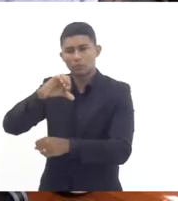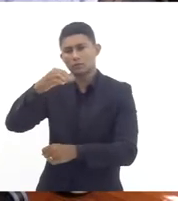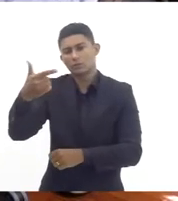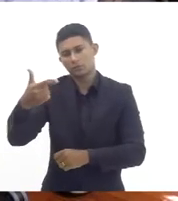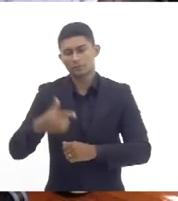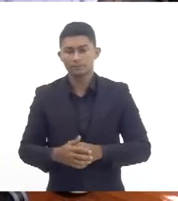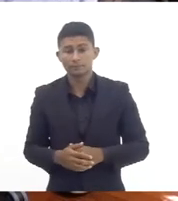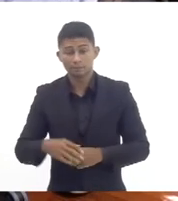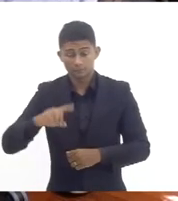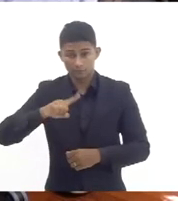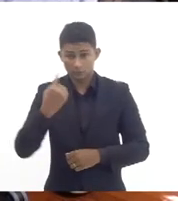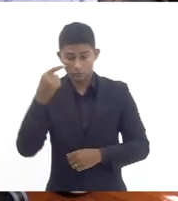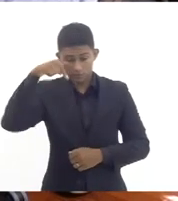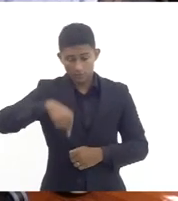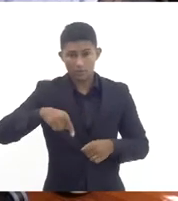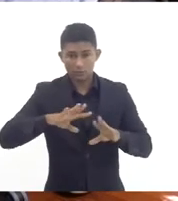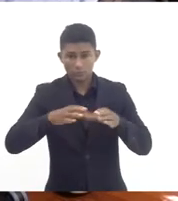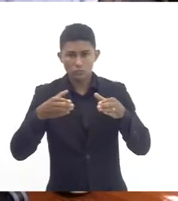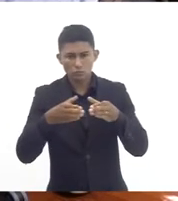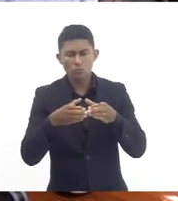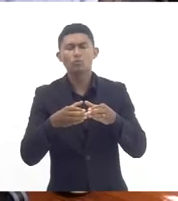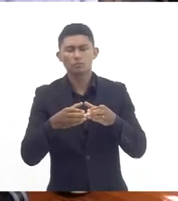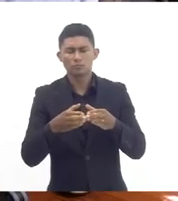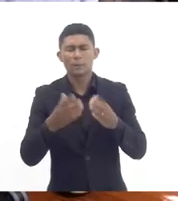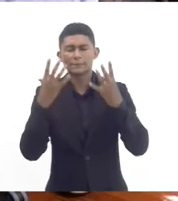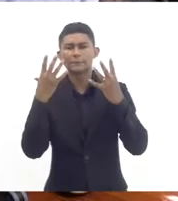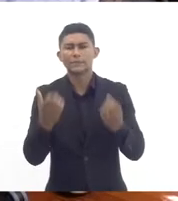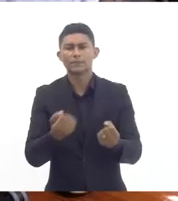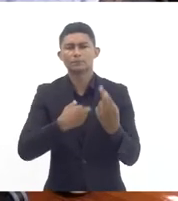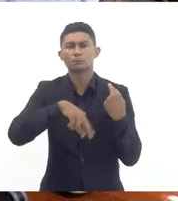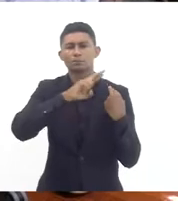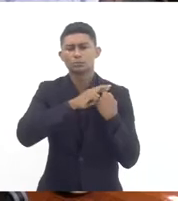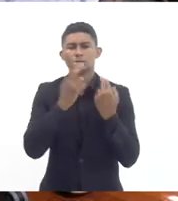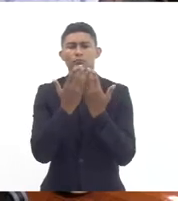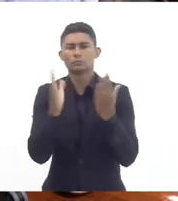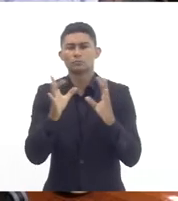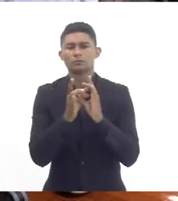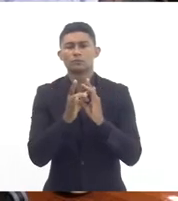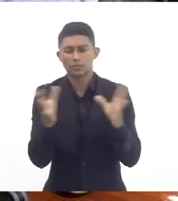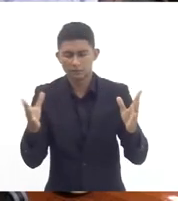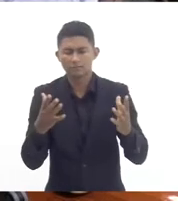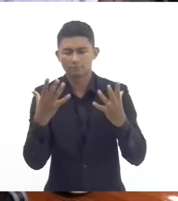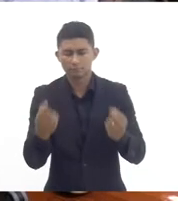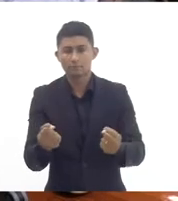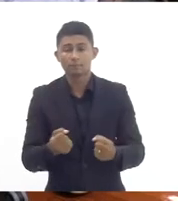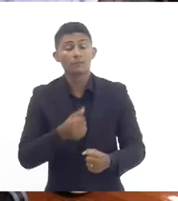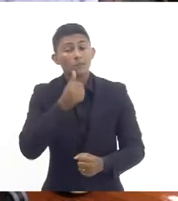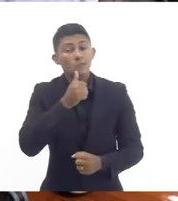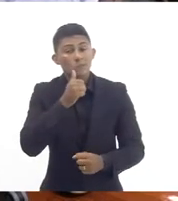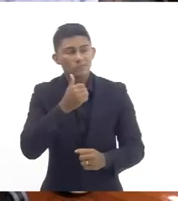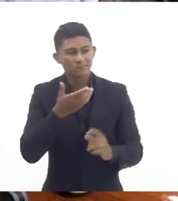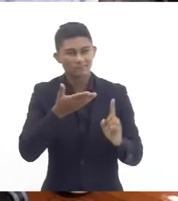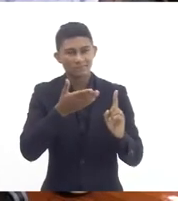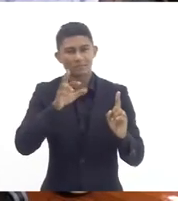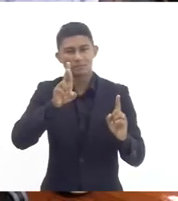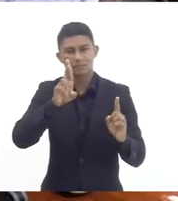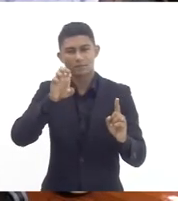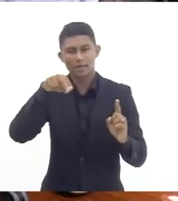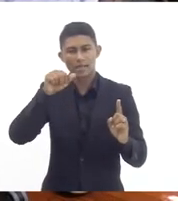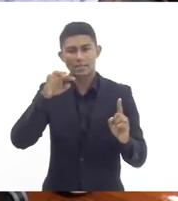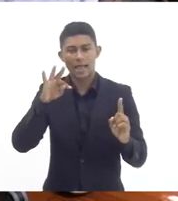educação está à disposição a doutora renata ela não pôde estar presente mas ela está atenta